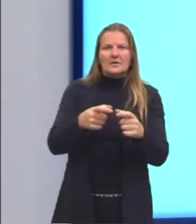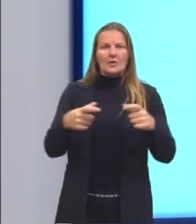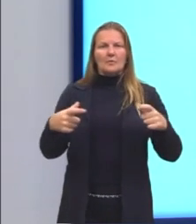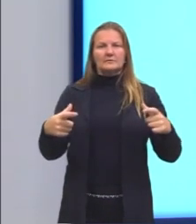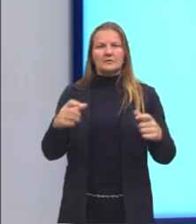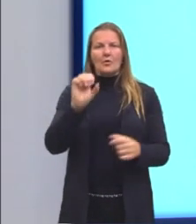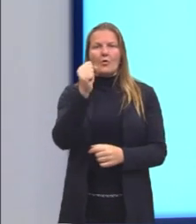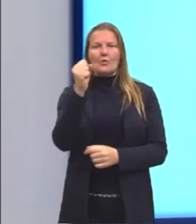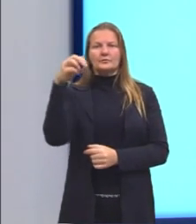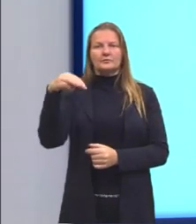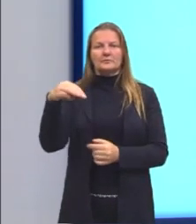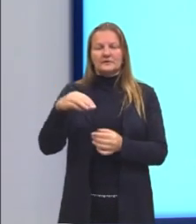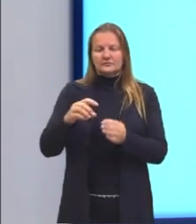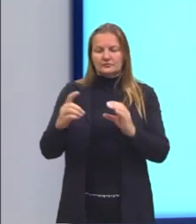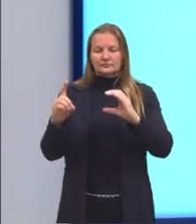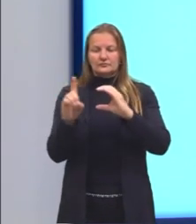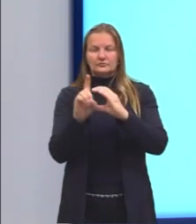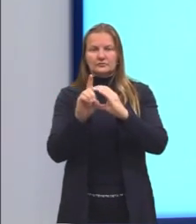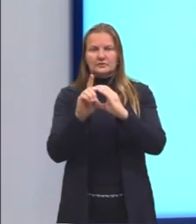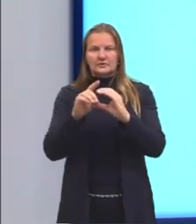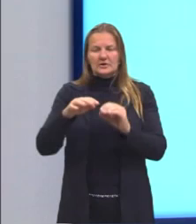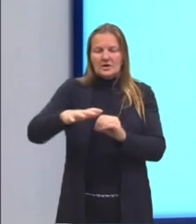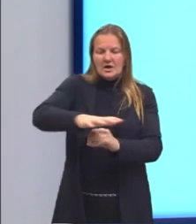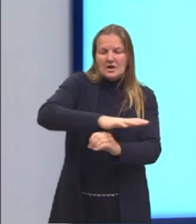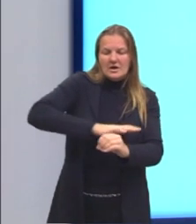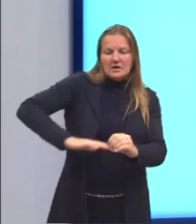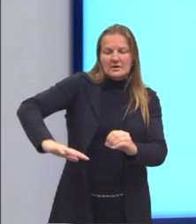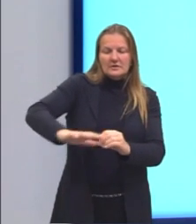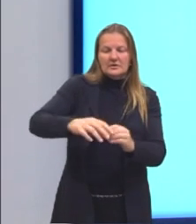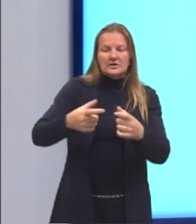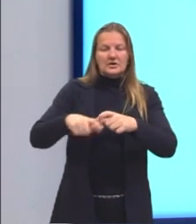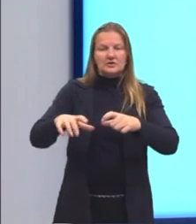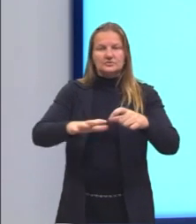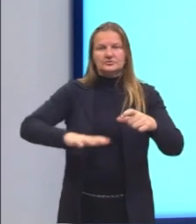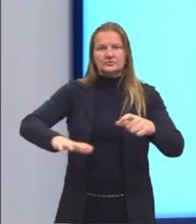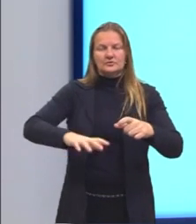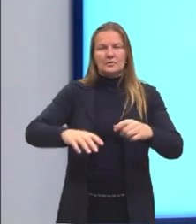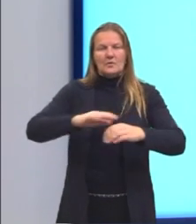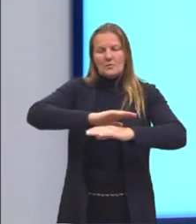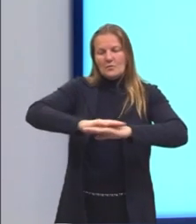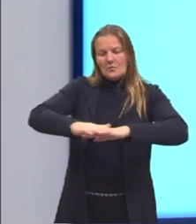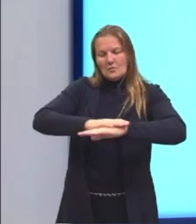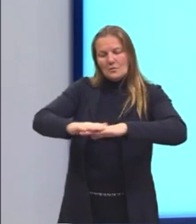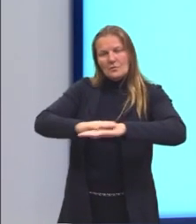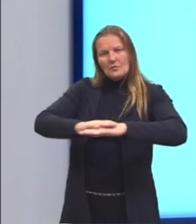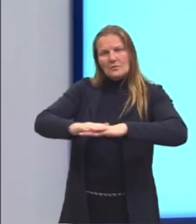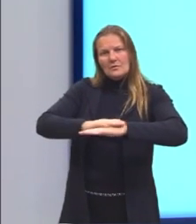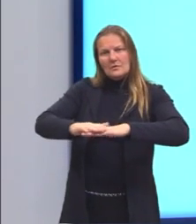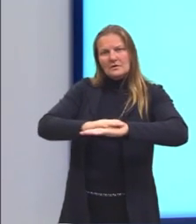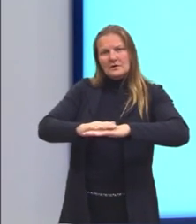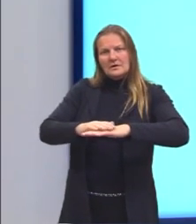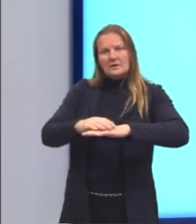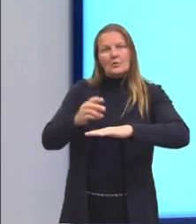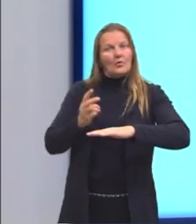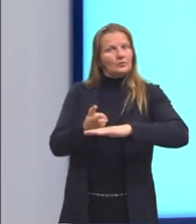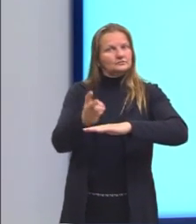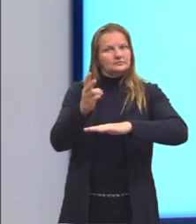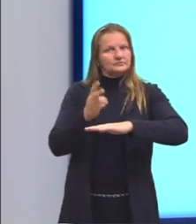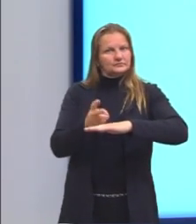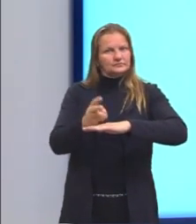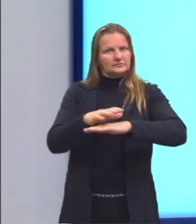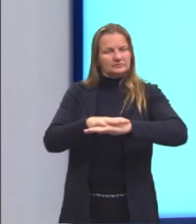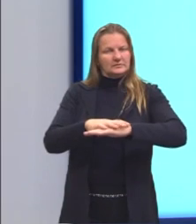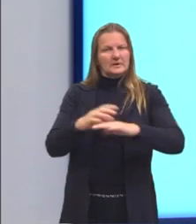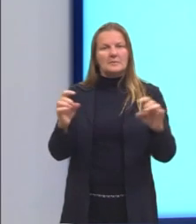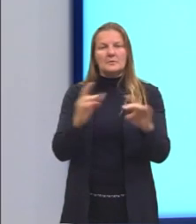8 metros o diâmetro dessa região, mantendo o revestimento da parte já existente. O